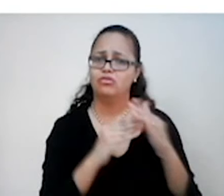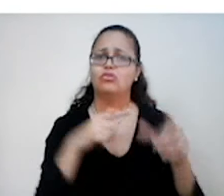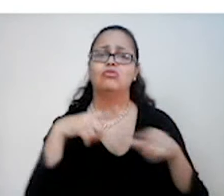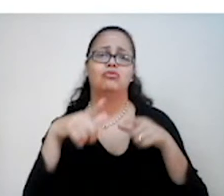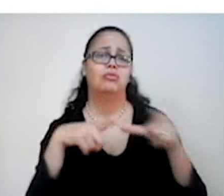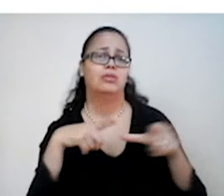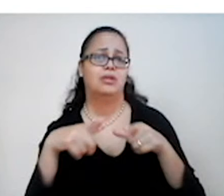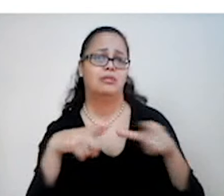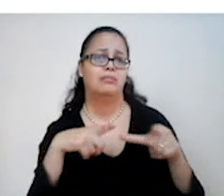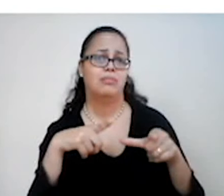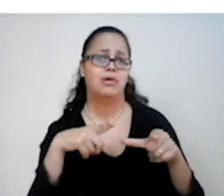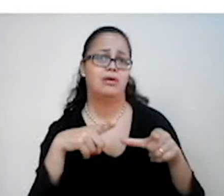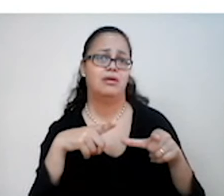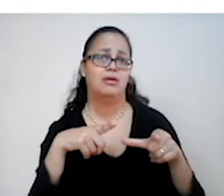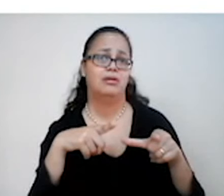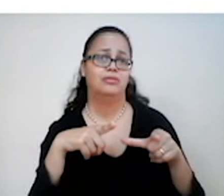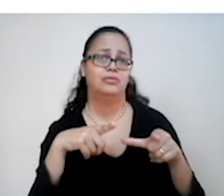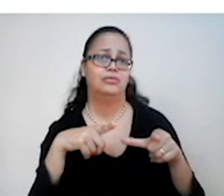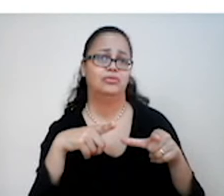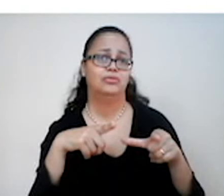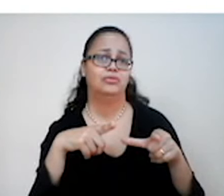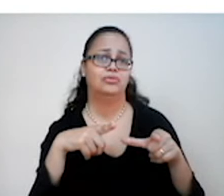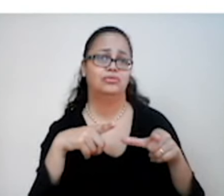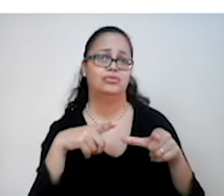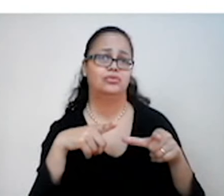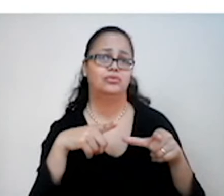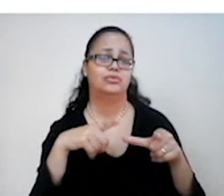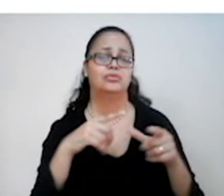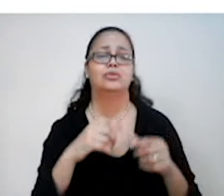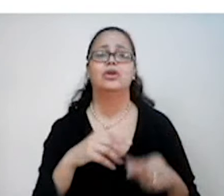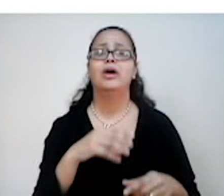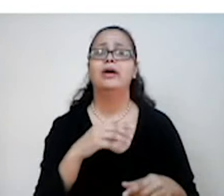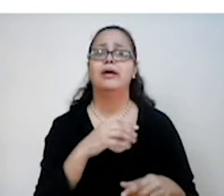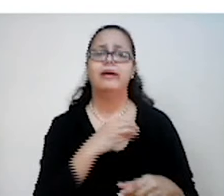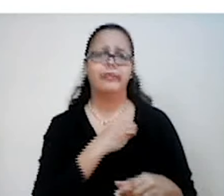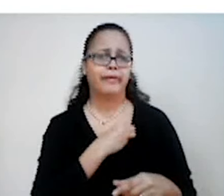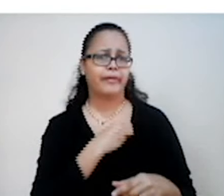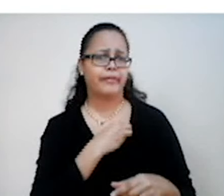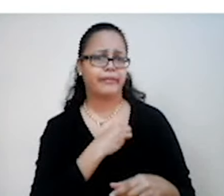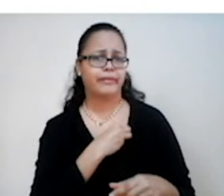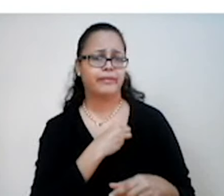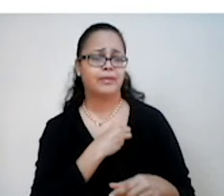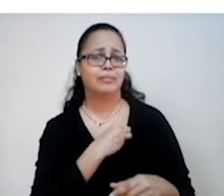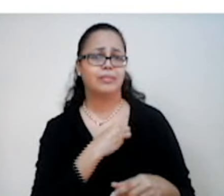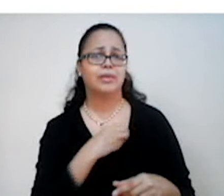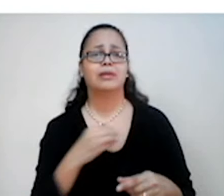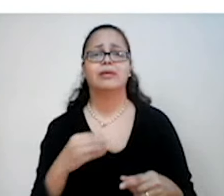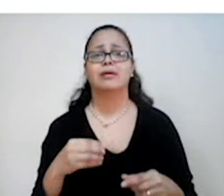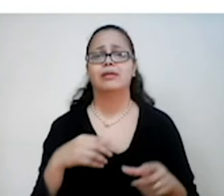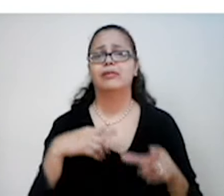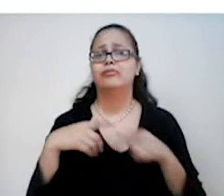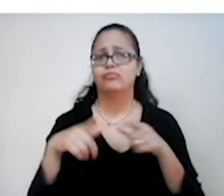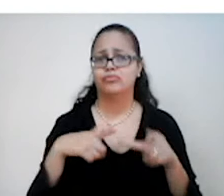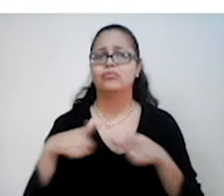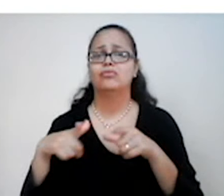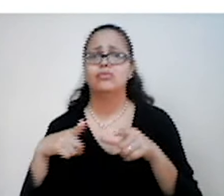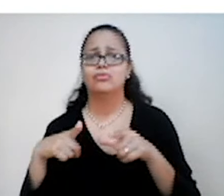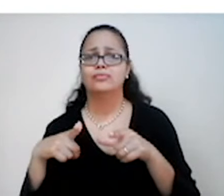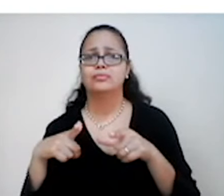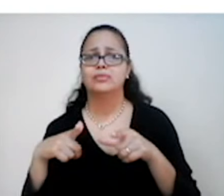Começou a condenar o lucro excessivo e também condenando o empréstimo de dinheiro a juros.